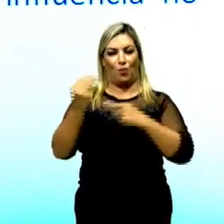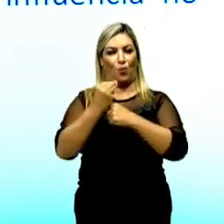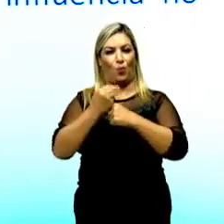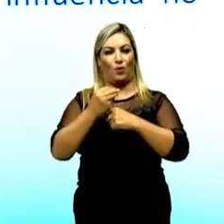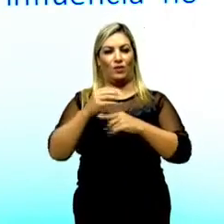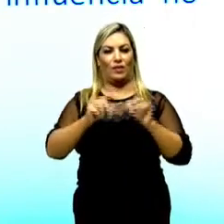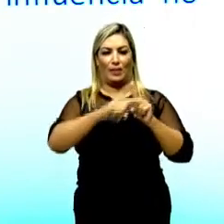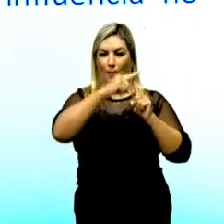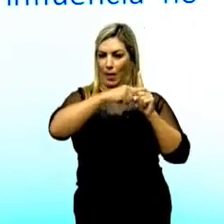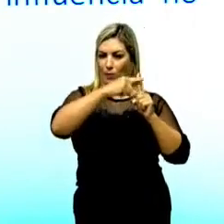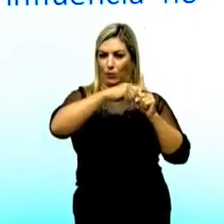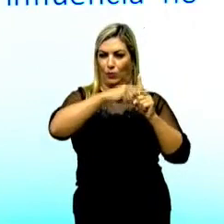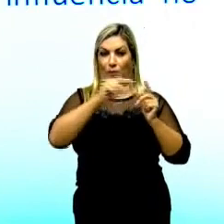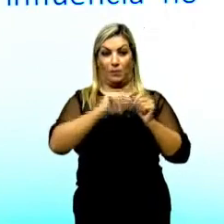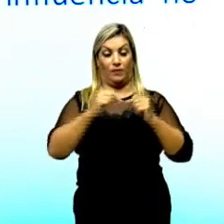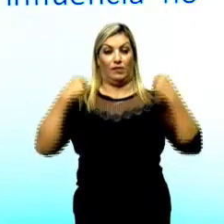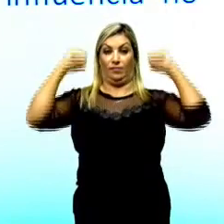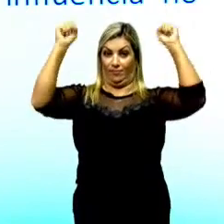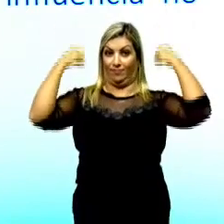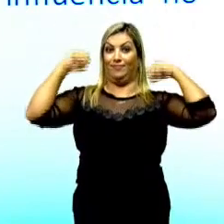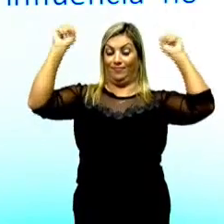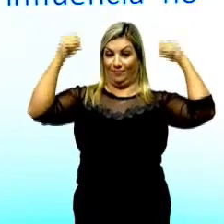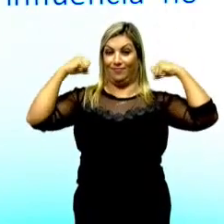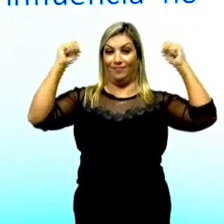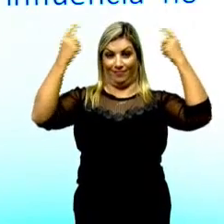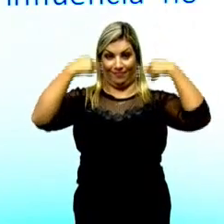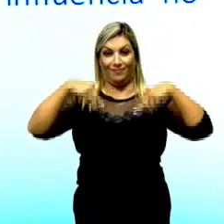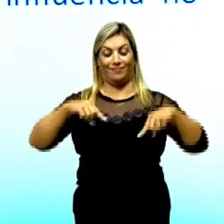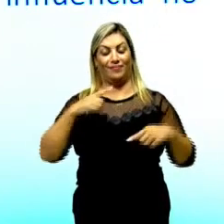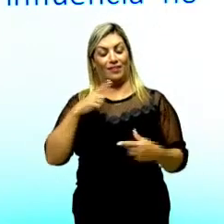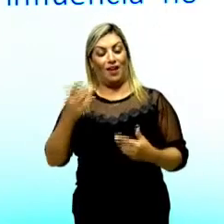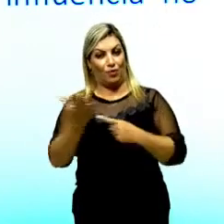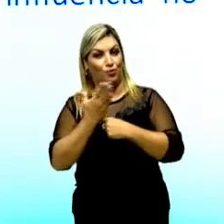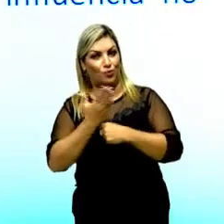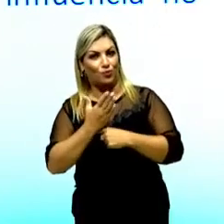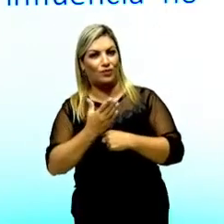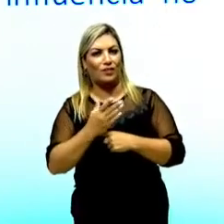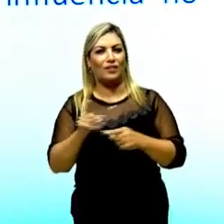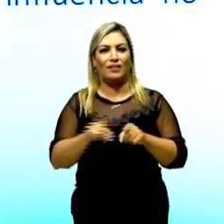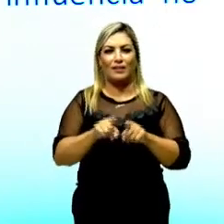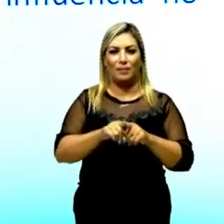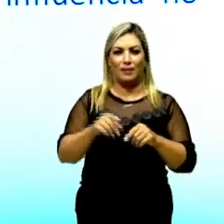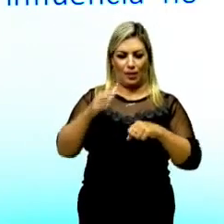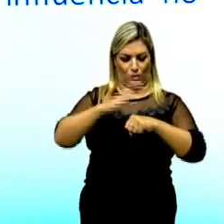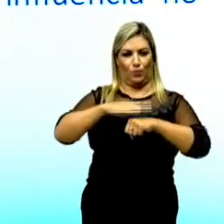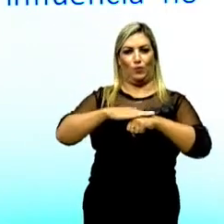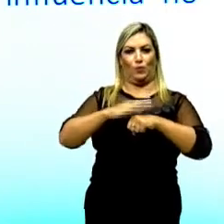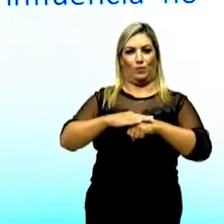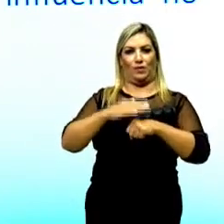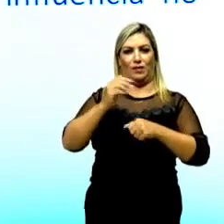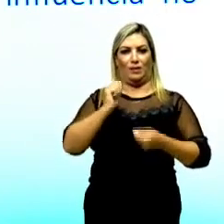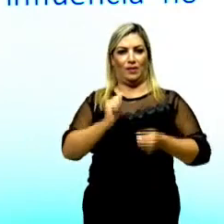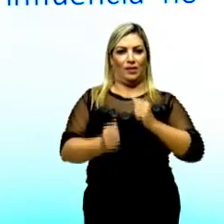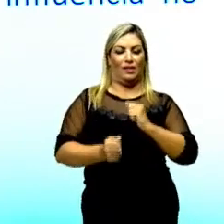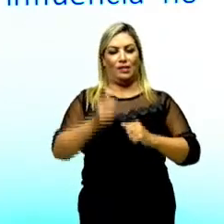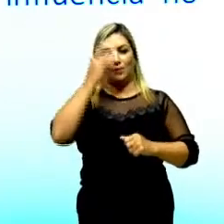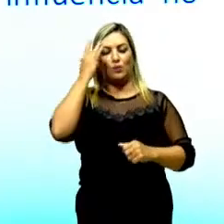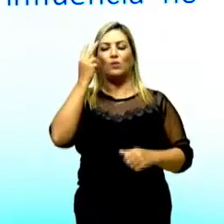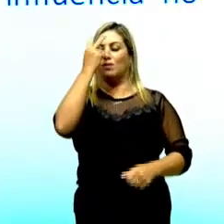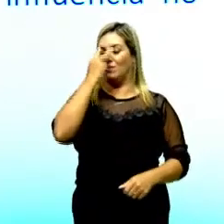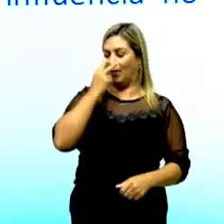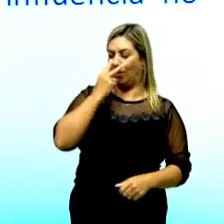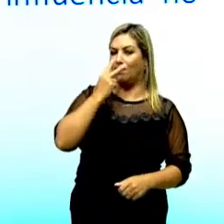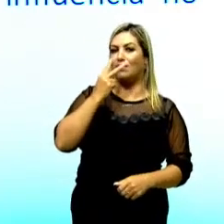realização das atividades físicas. Um dispositivo que dá mais autonomia para esportistas cegos,